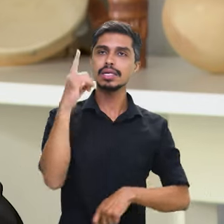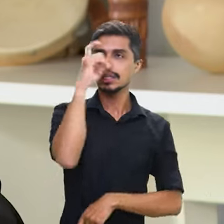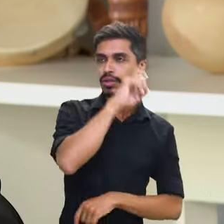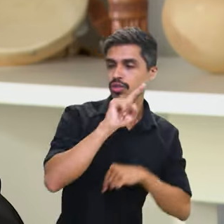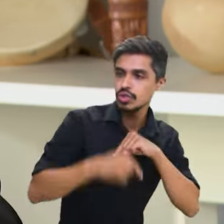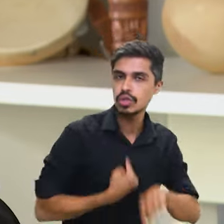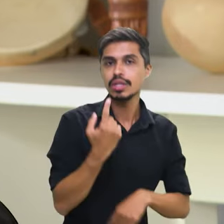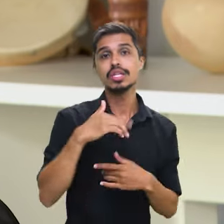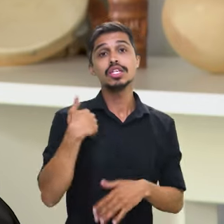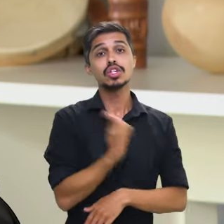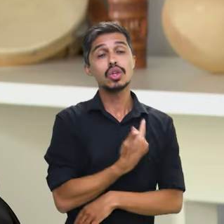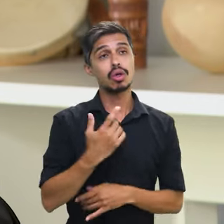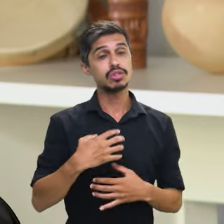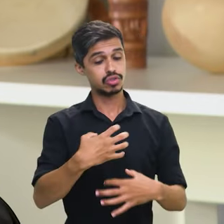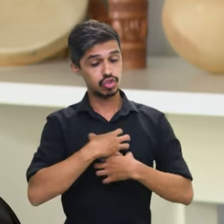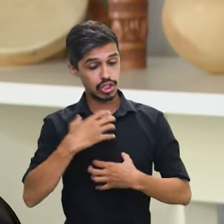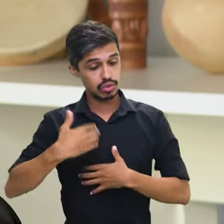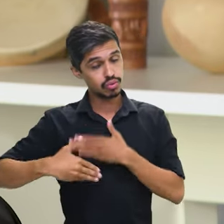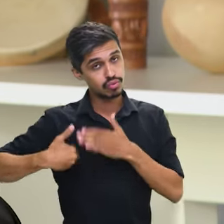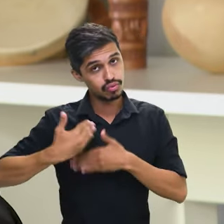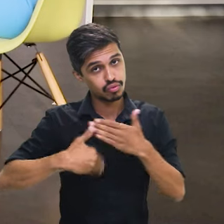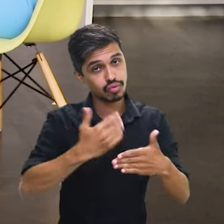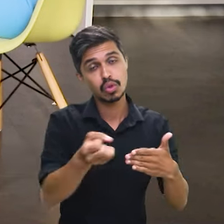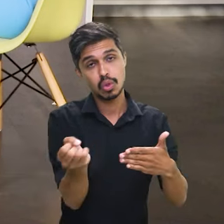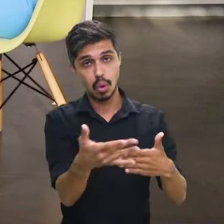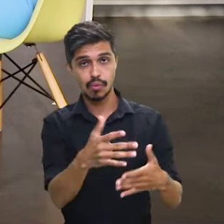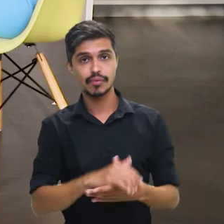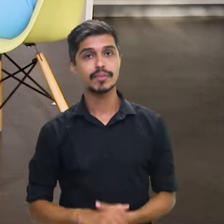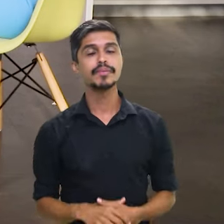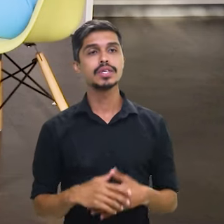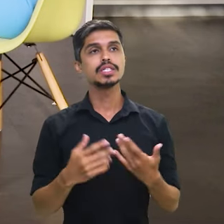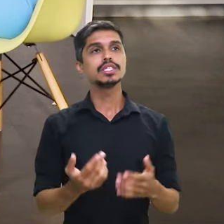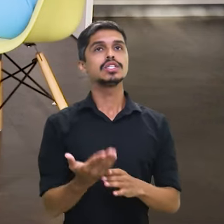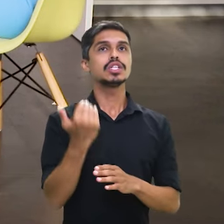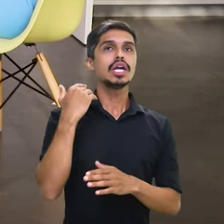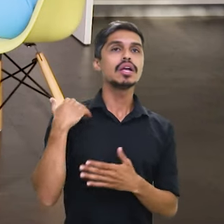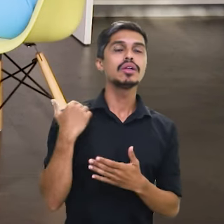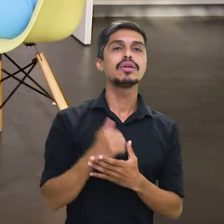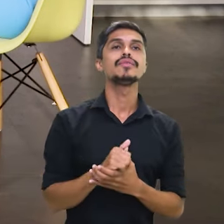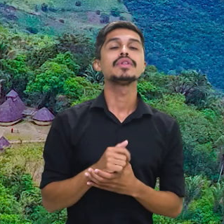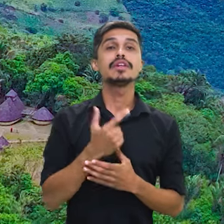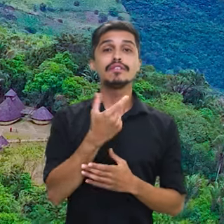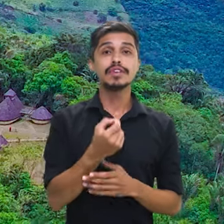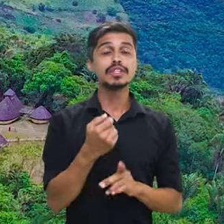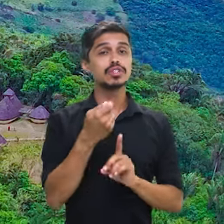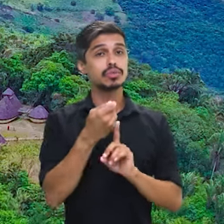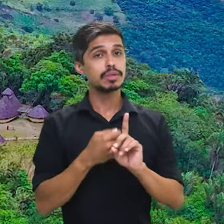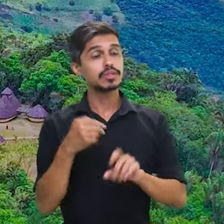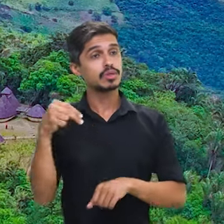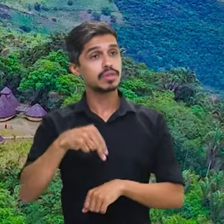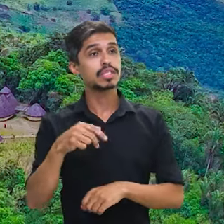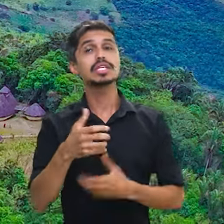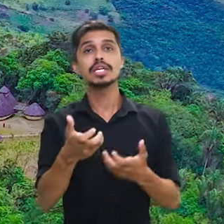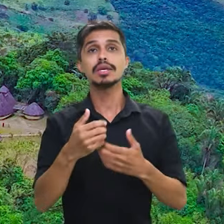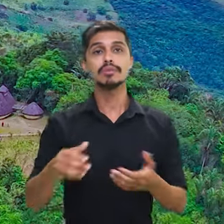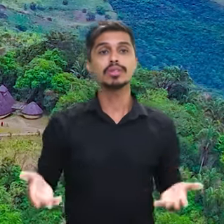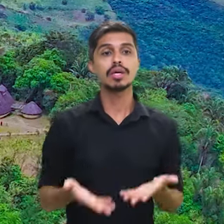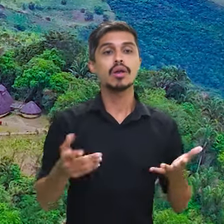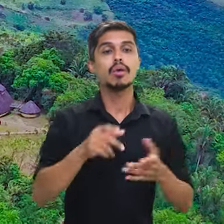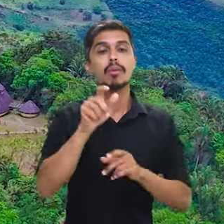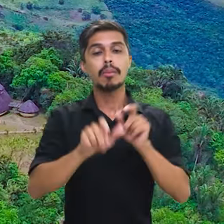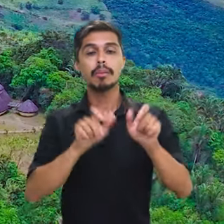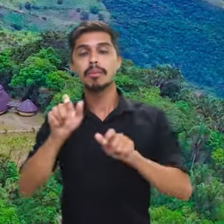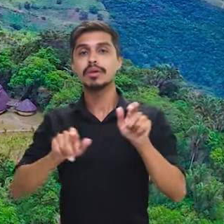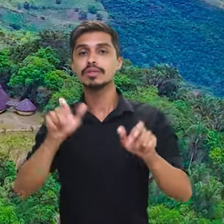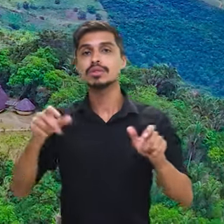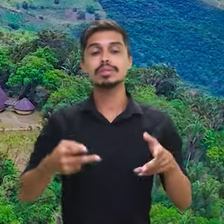Agora está em curso uma nova forma de fazer as coisas. Nesse 20 de novembro, nós estamos querendo que a população redescubra a Serra da